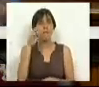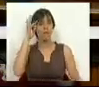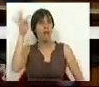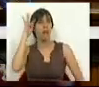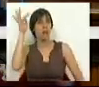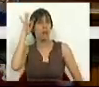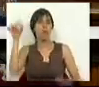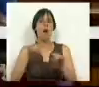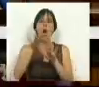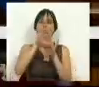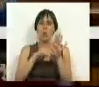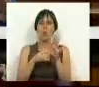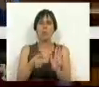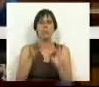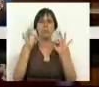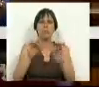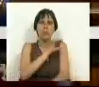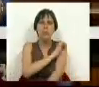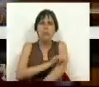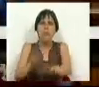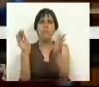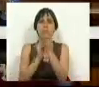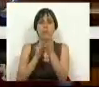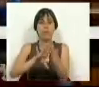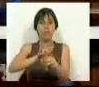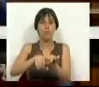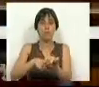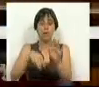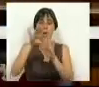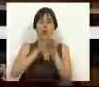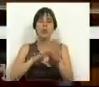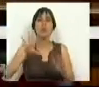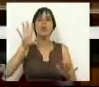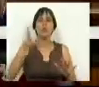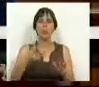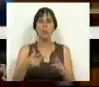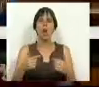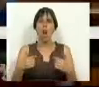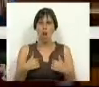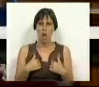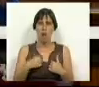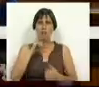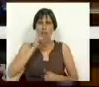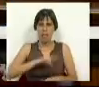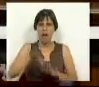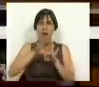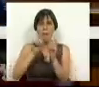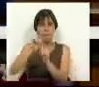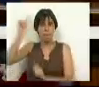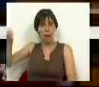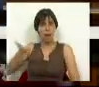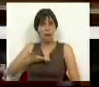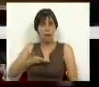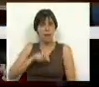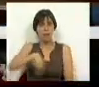ilusão de que nestas condições de absoluta pobreza e de degradação das condições do país, nós ainda vamos ter condições para pagar a